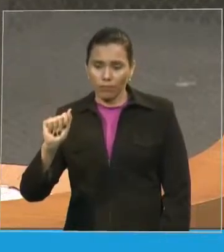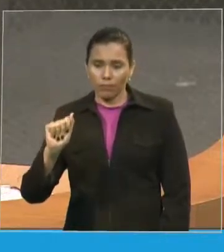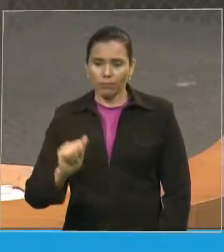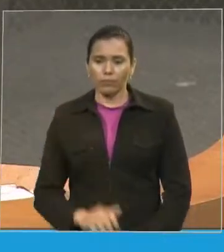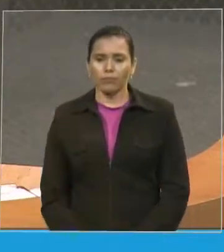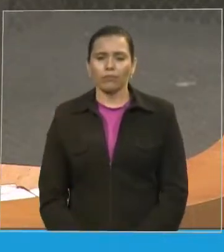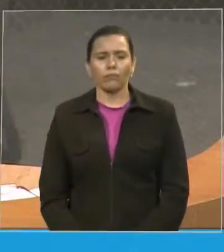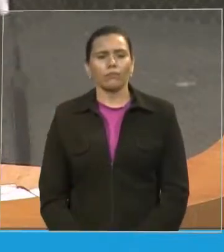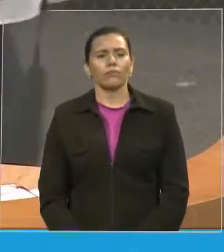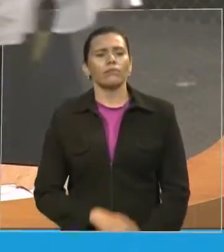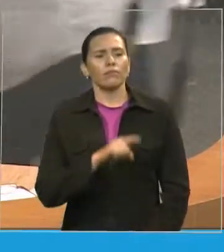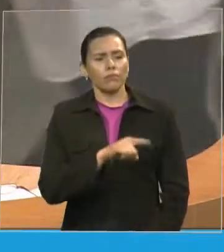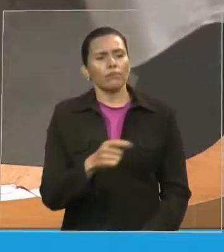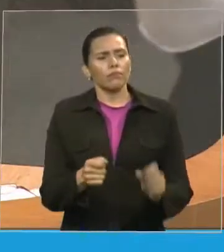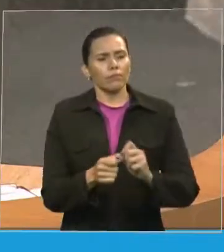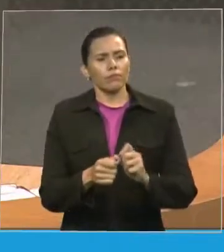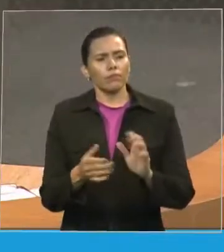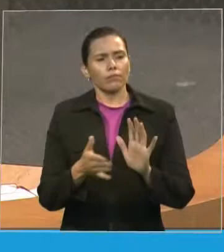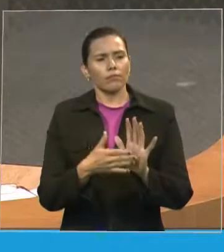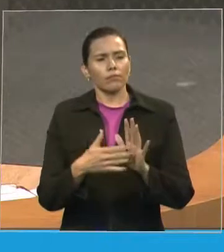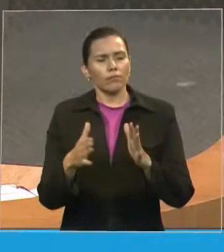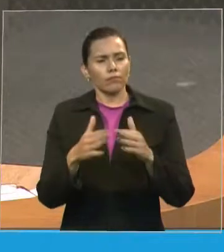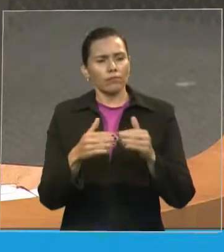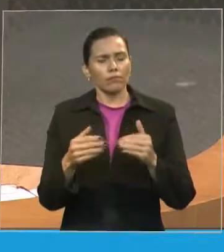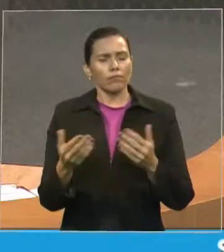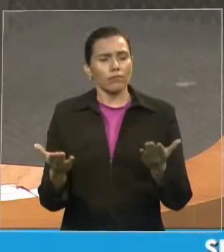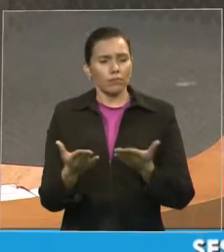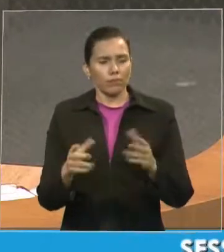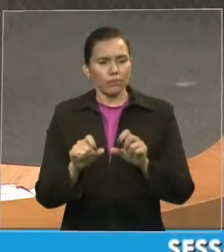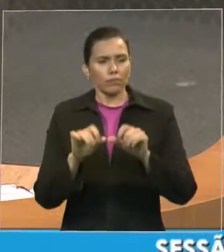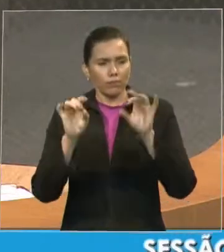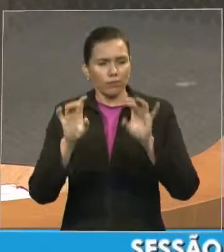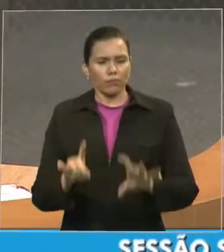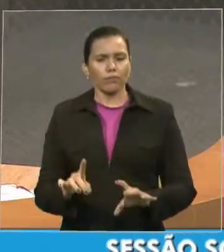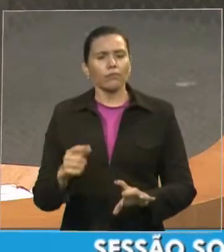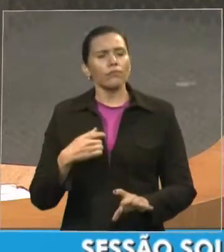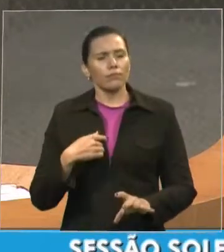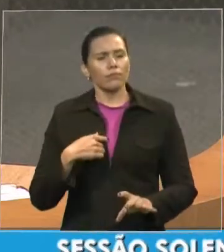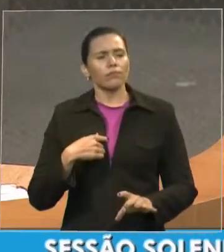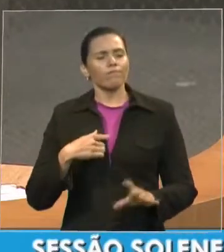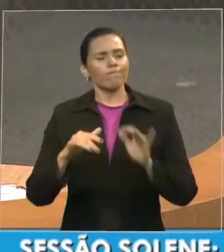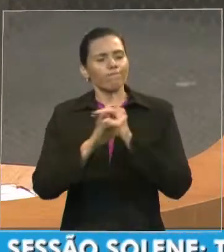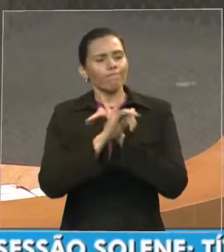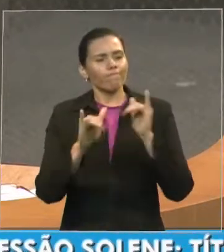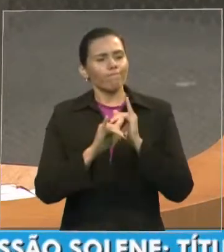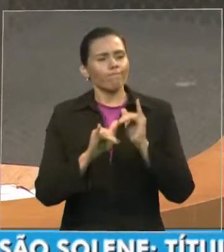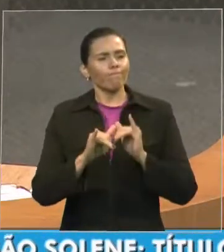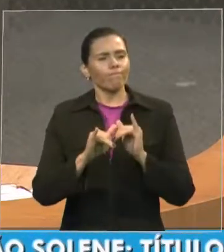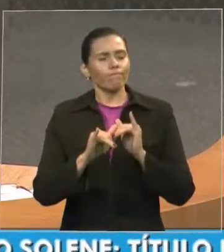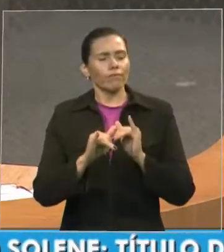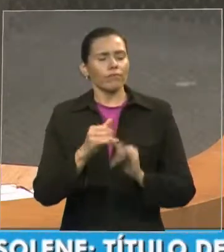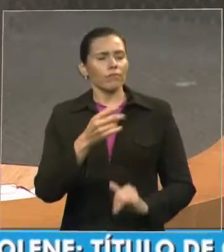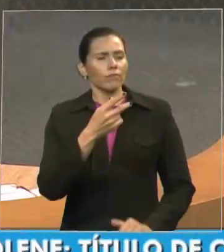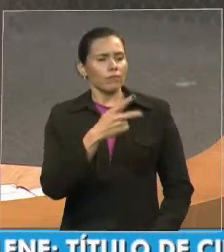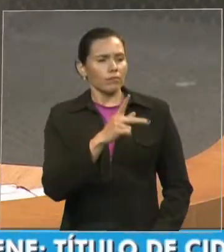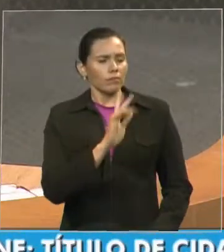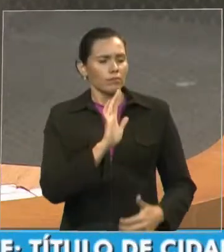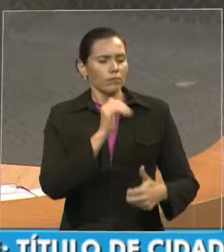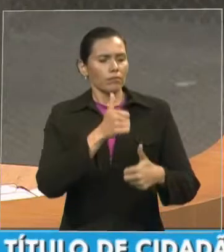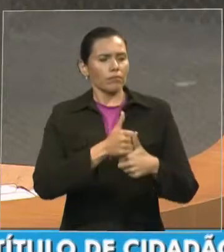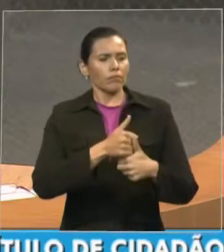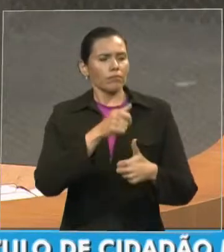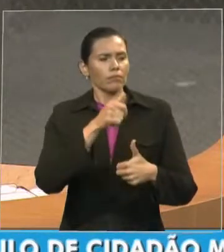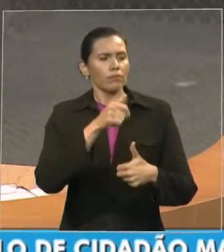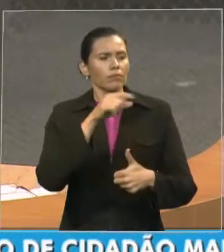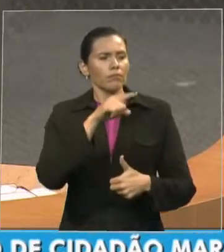sendo abençoada, abençoado. E tudo que a senhora fizer, Deus